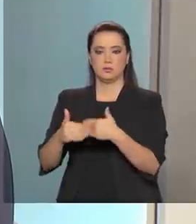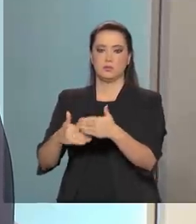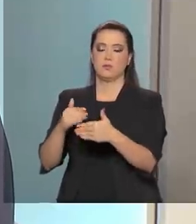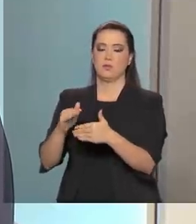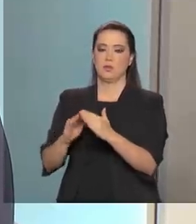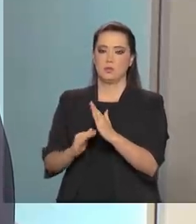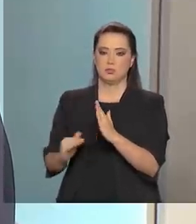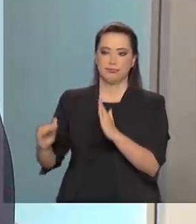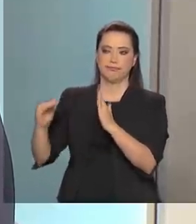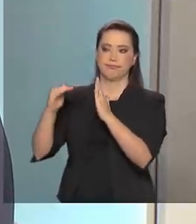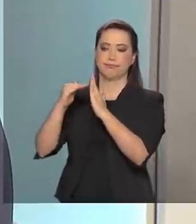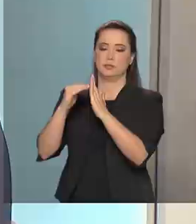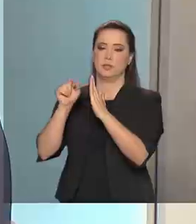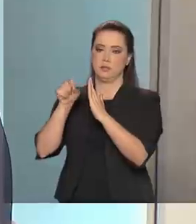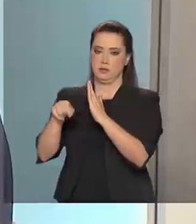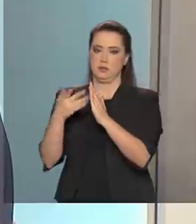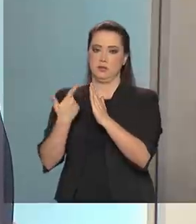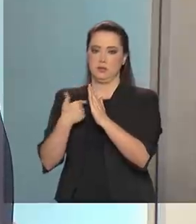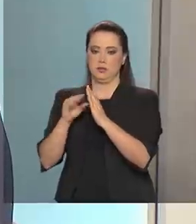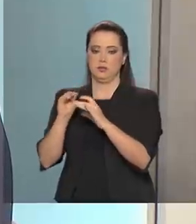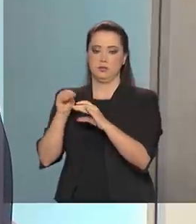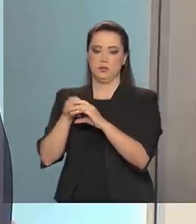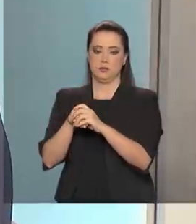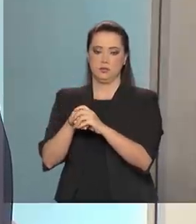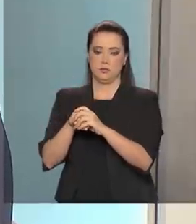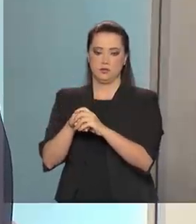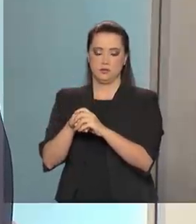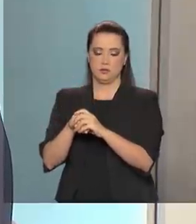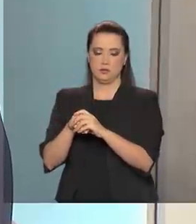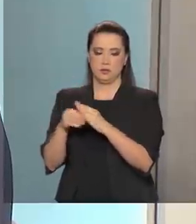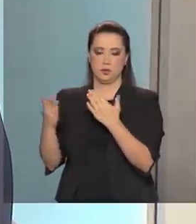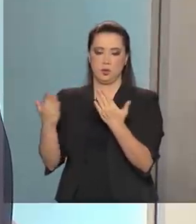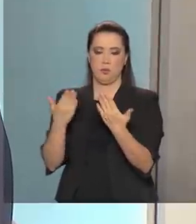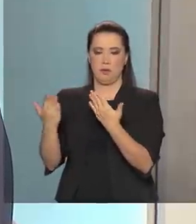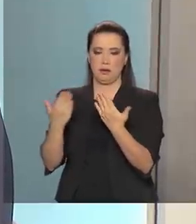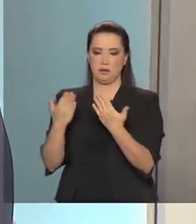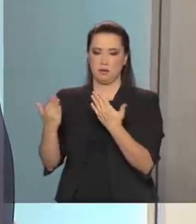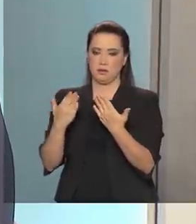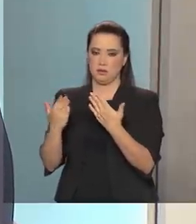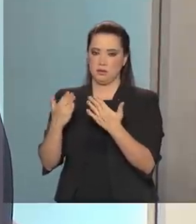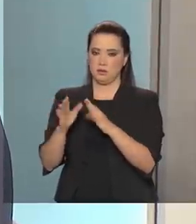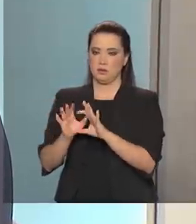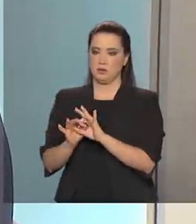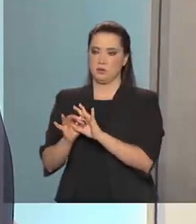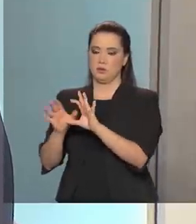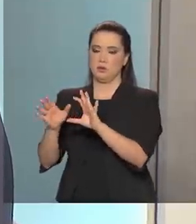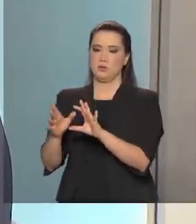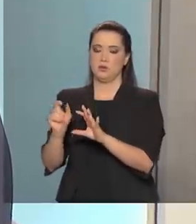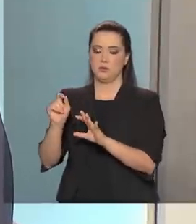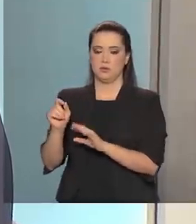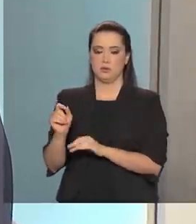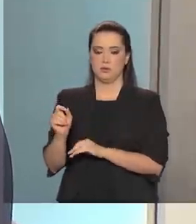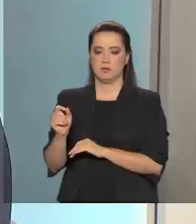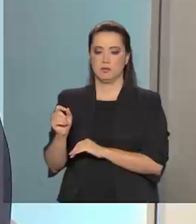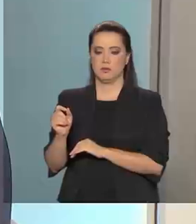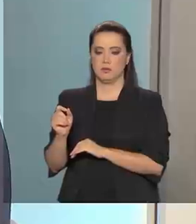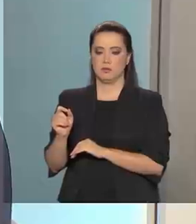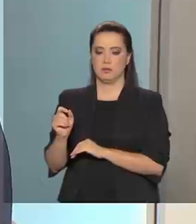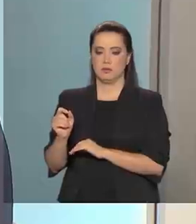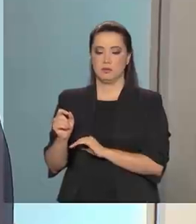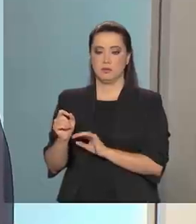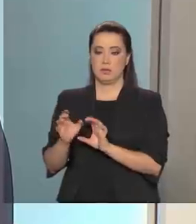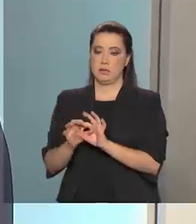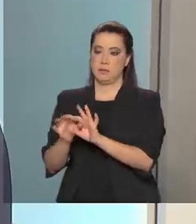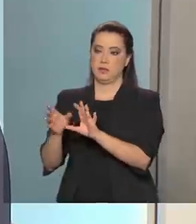posição como uma independência de